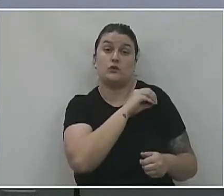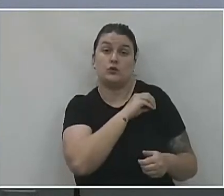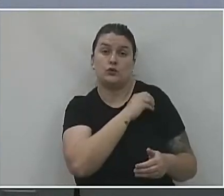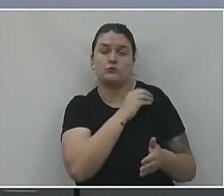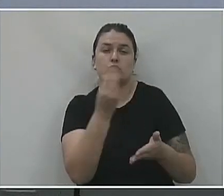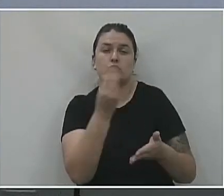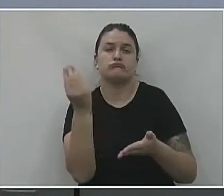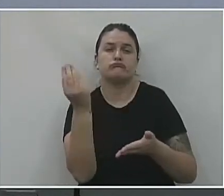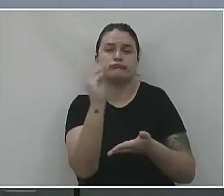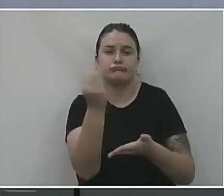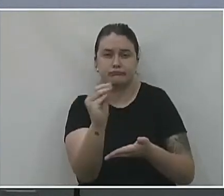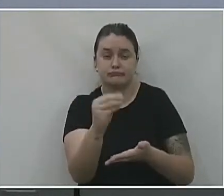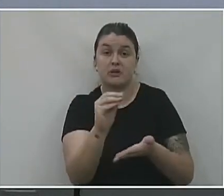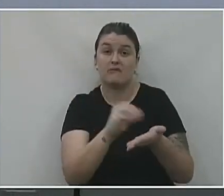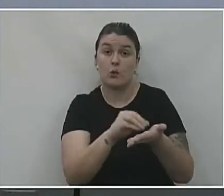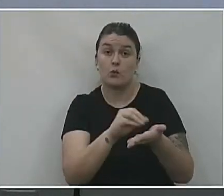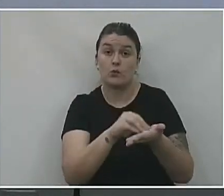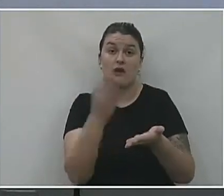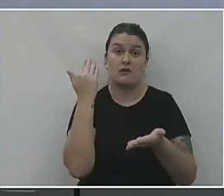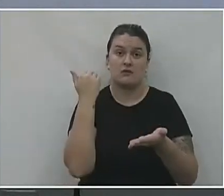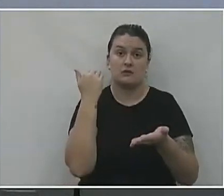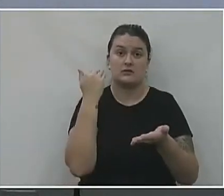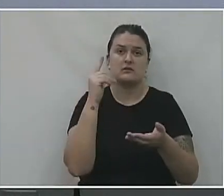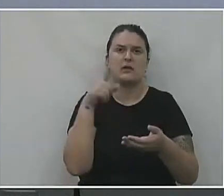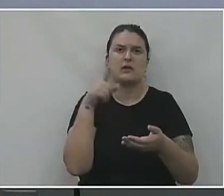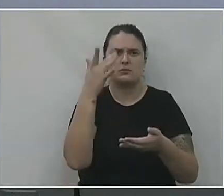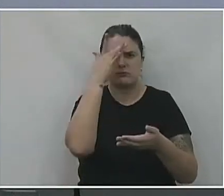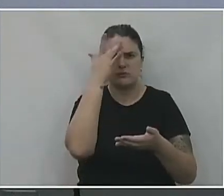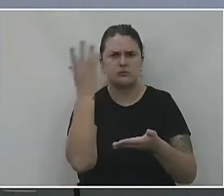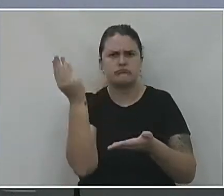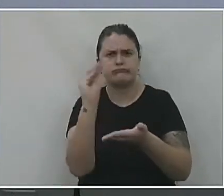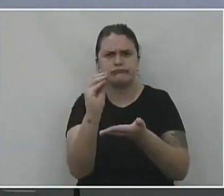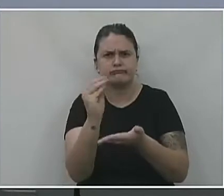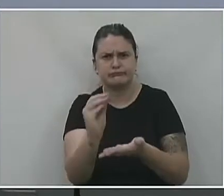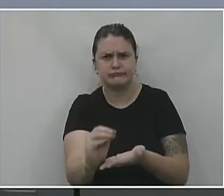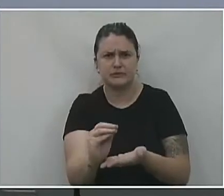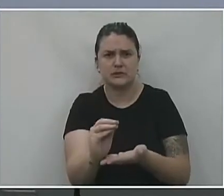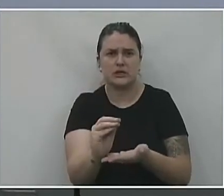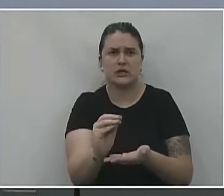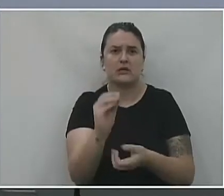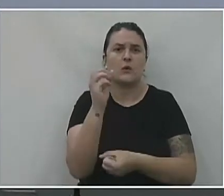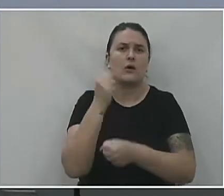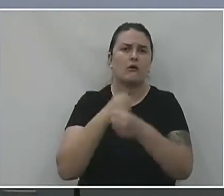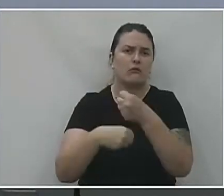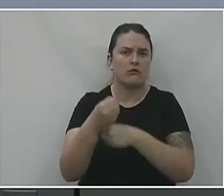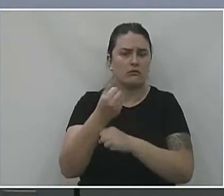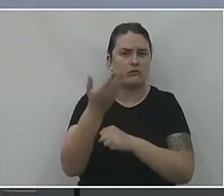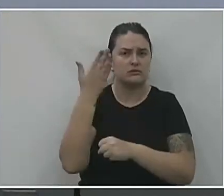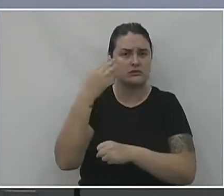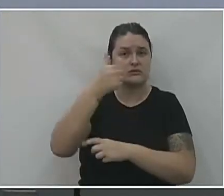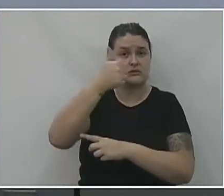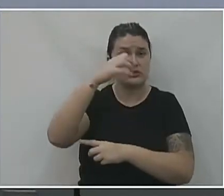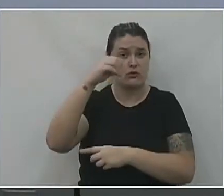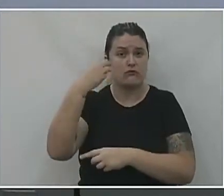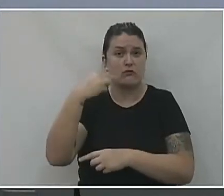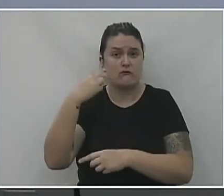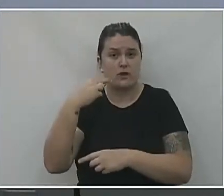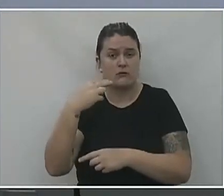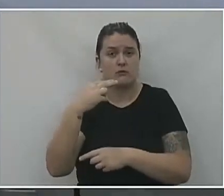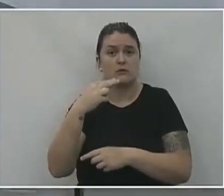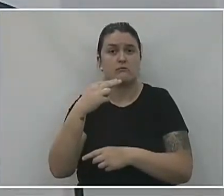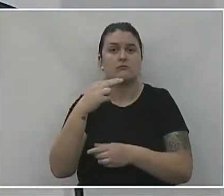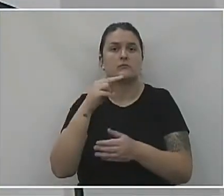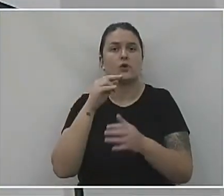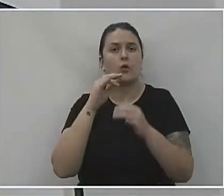aumento expressivo aqui. E isso aconteceu a partir da data de 19 de novembro de 2020. Também